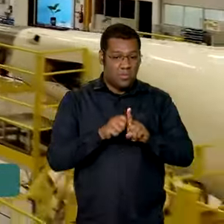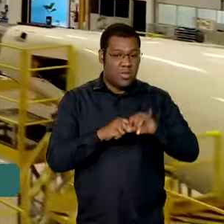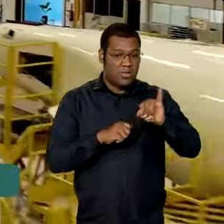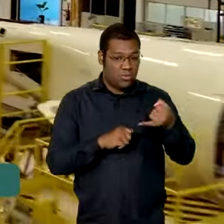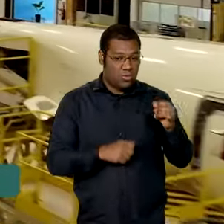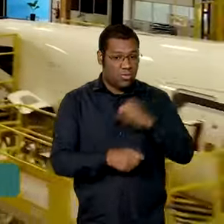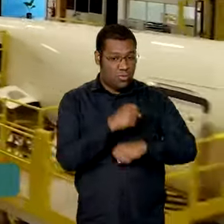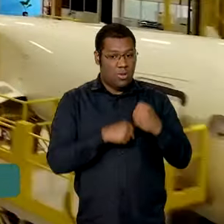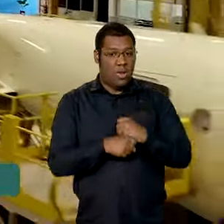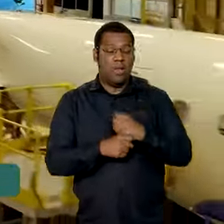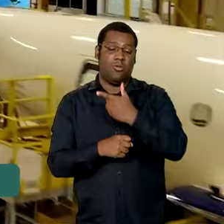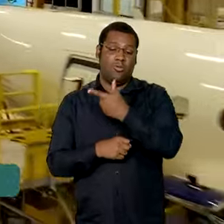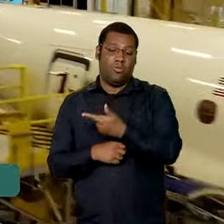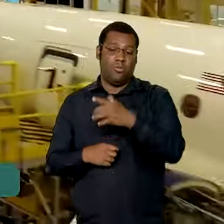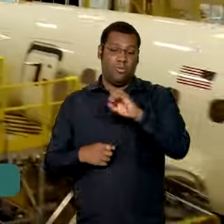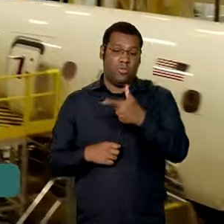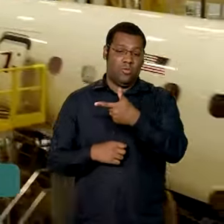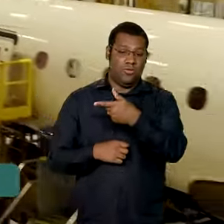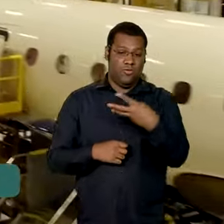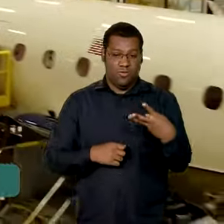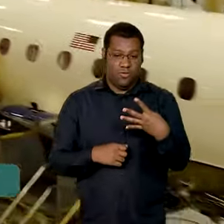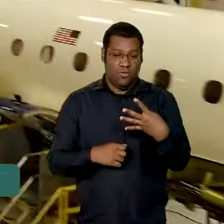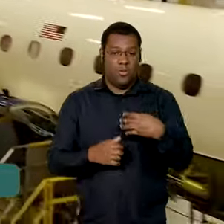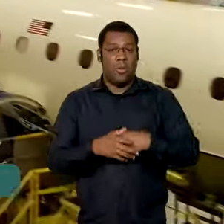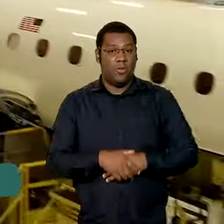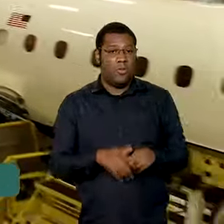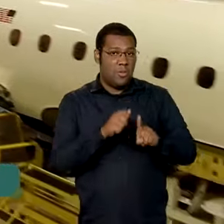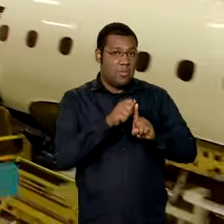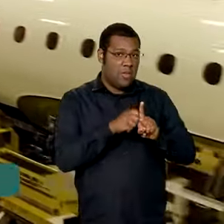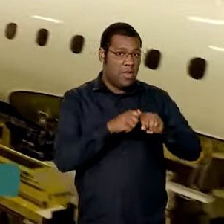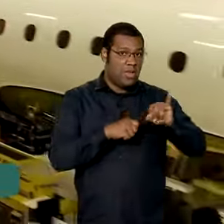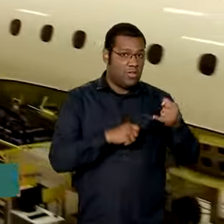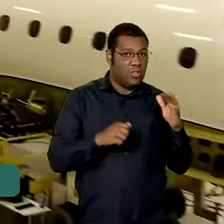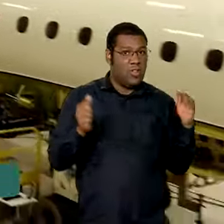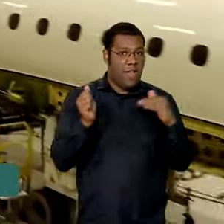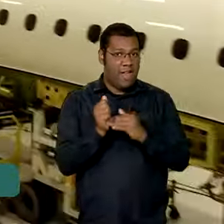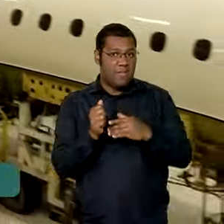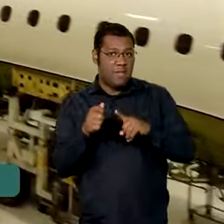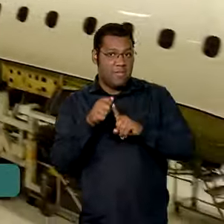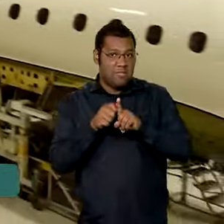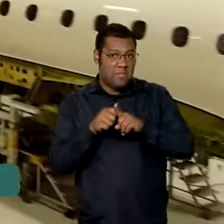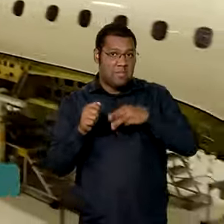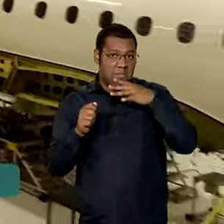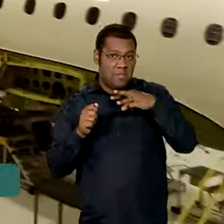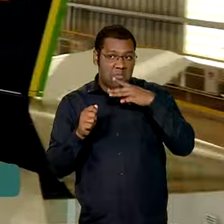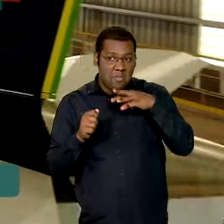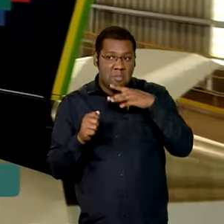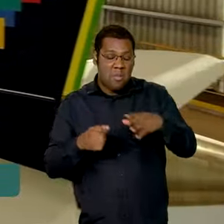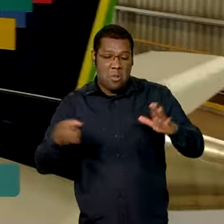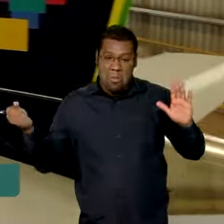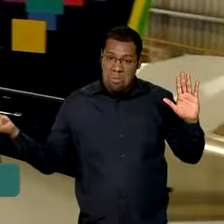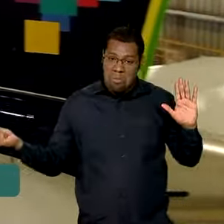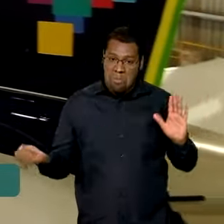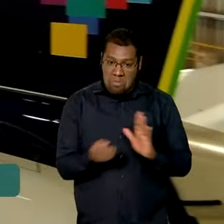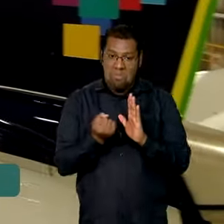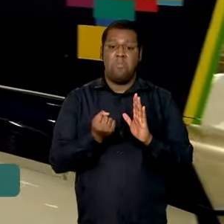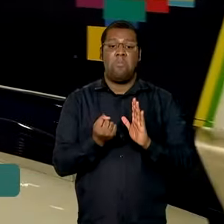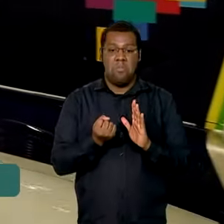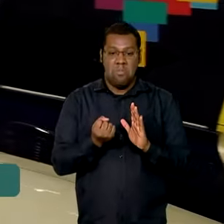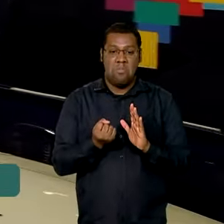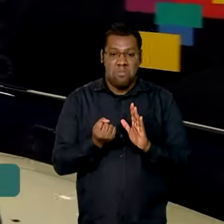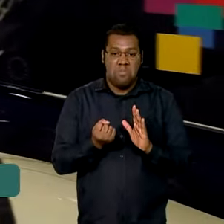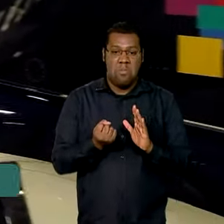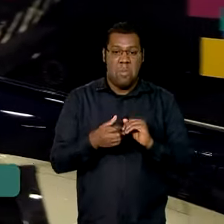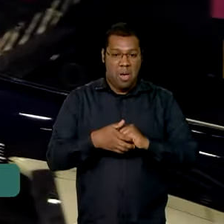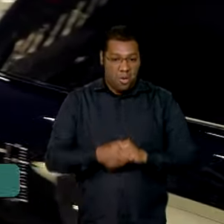representa o melhor primeiro trimestre da unidade em oito anos e mais do que dobrou em relação ao mesmo